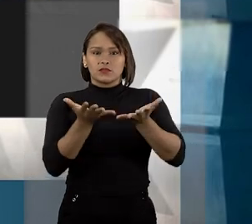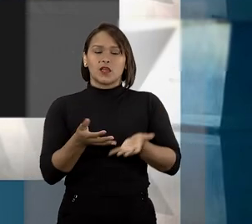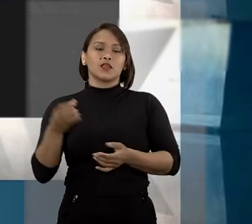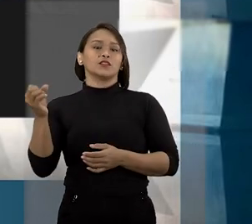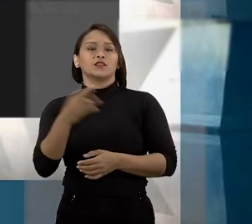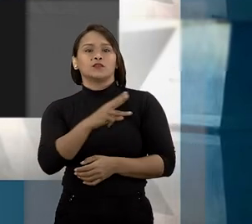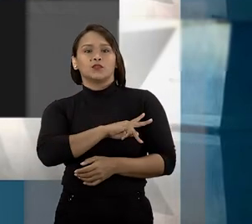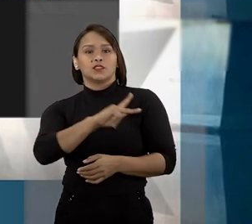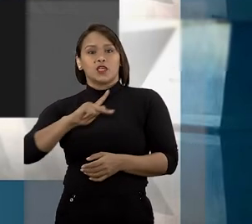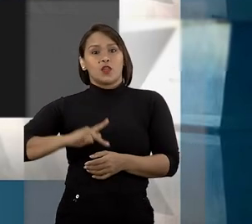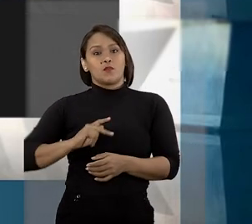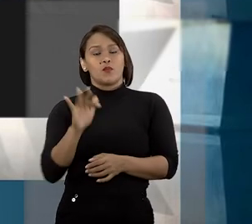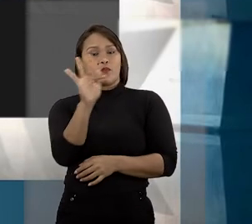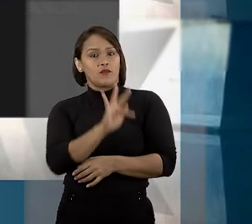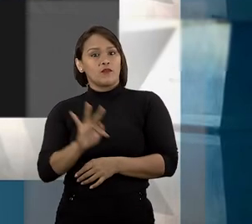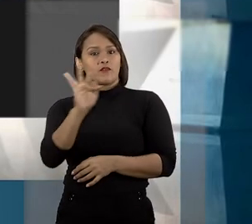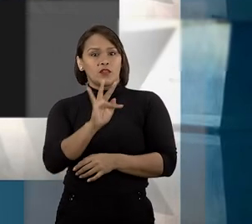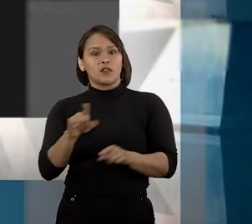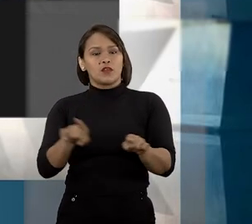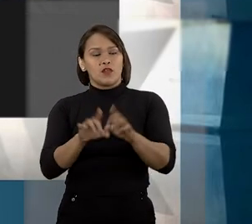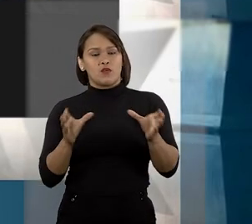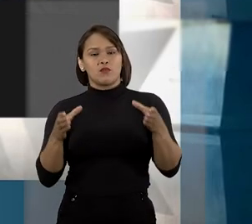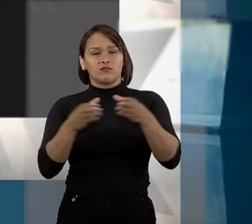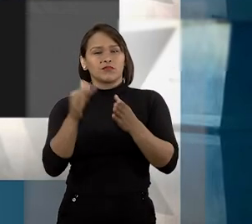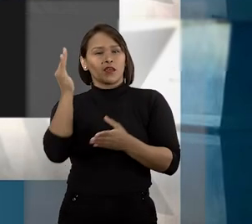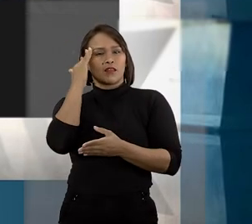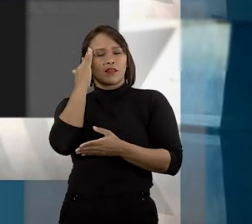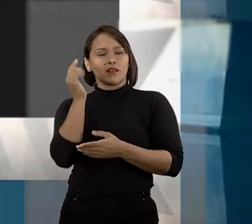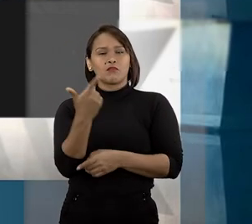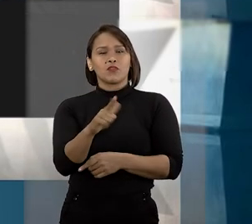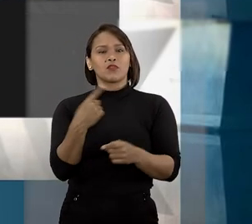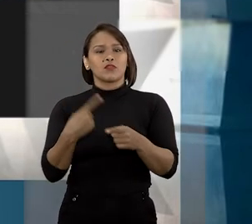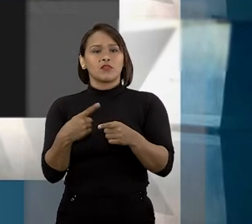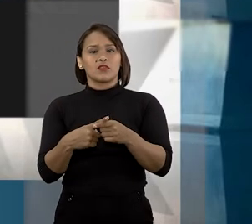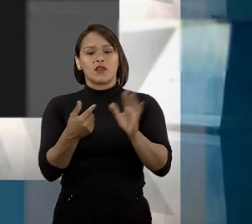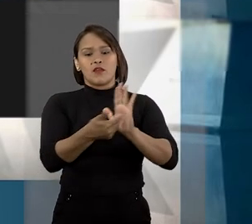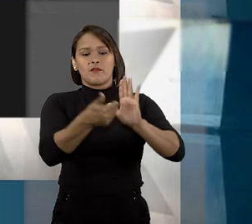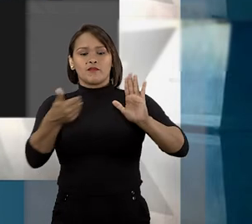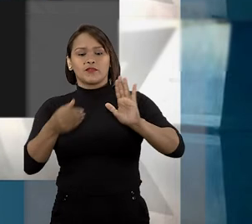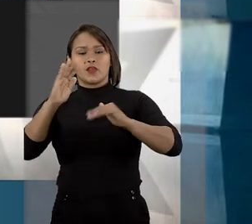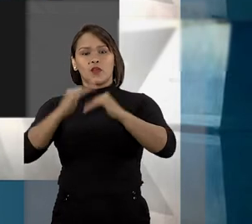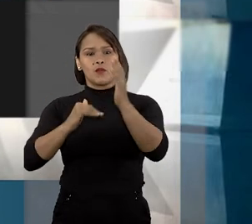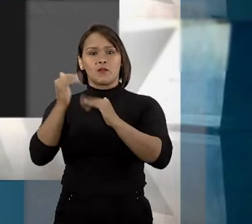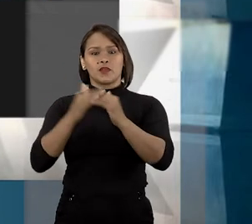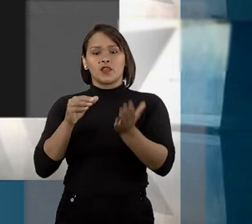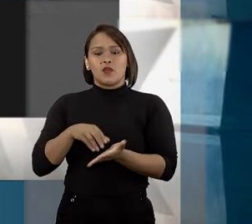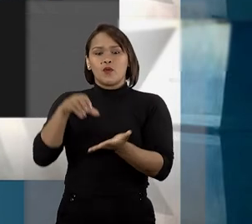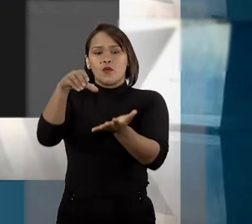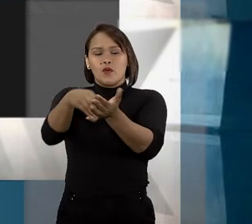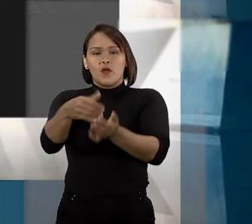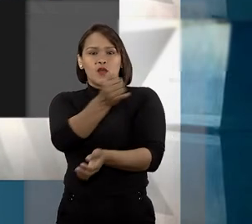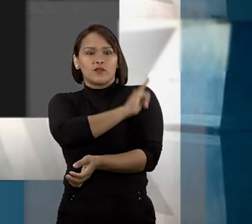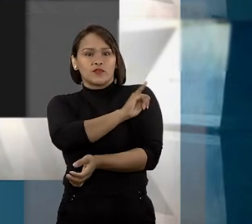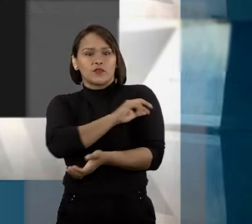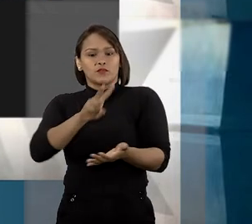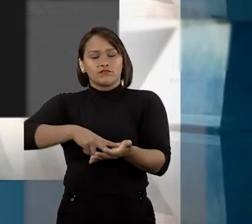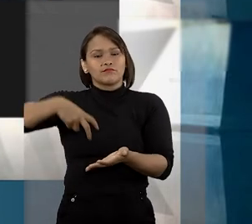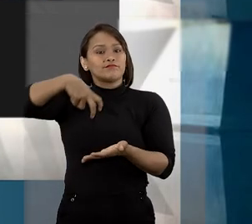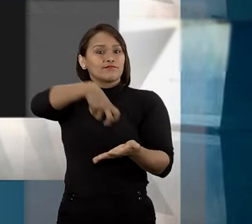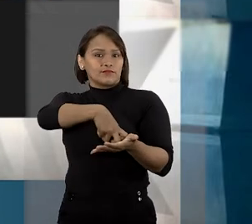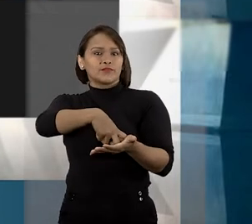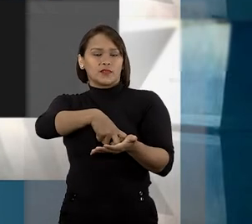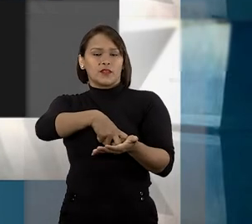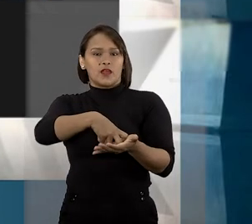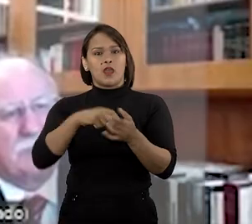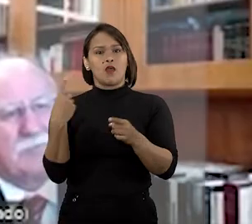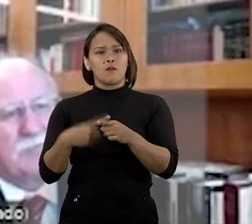manifestação mais recente do Ministério Público Federal, o colegiado entendeu que não há razão para retirar a competência dos órgãos de persecução penal